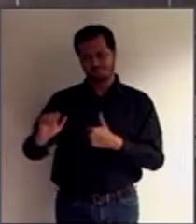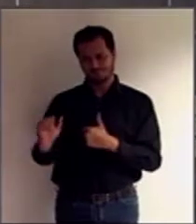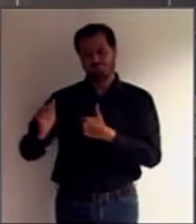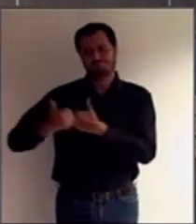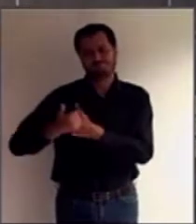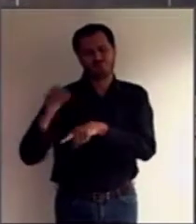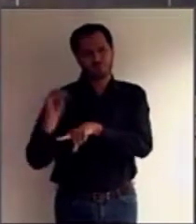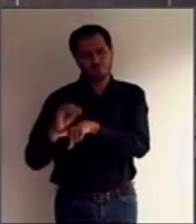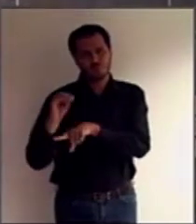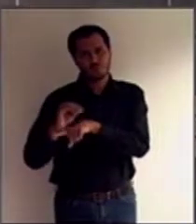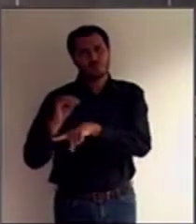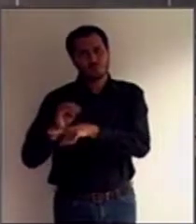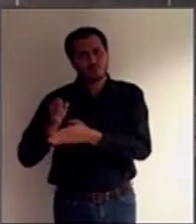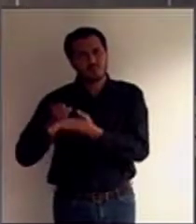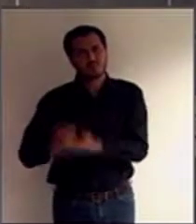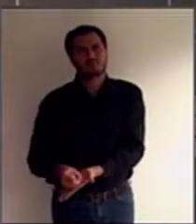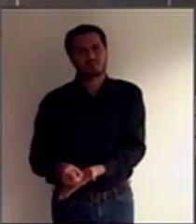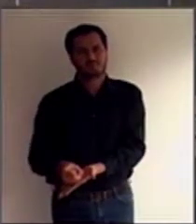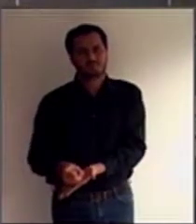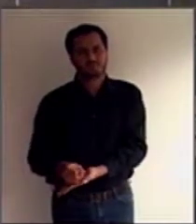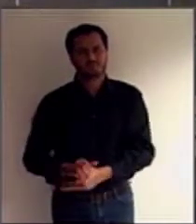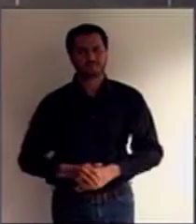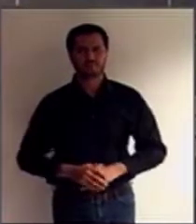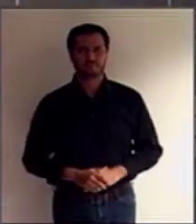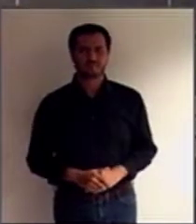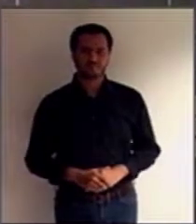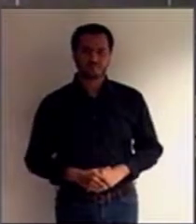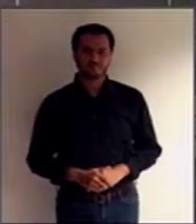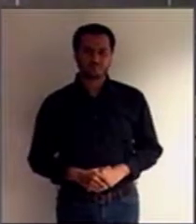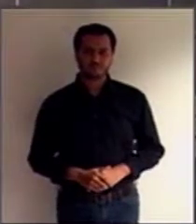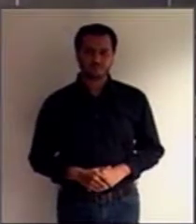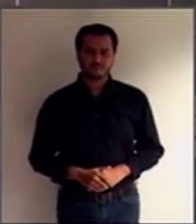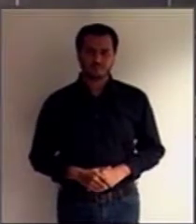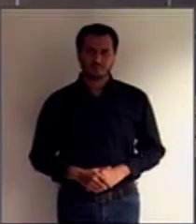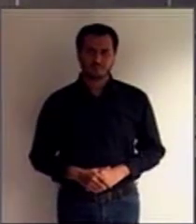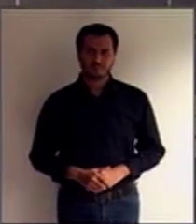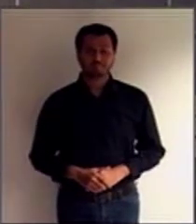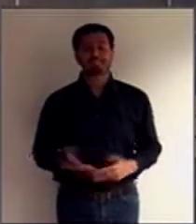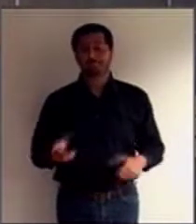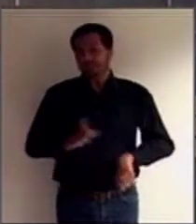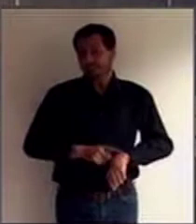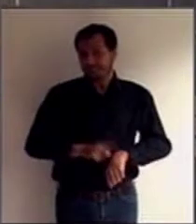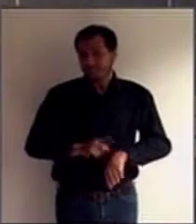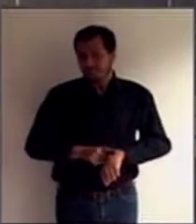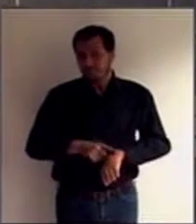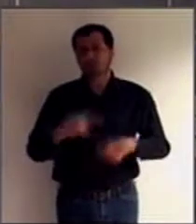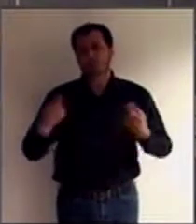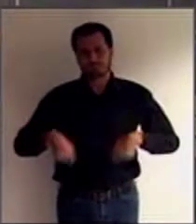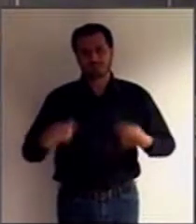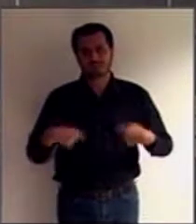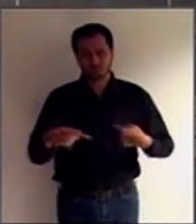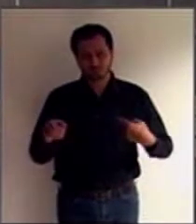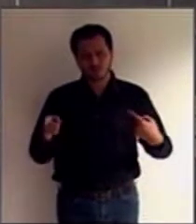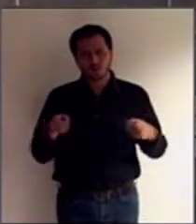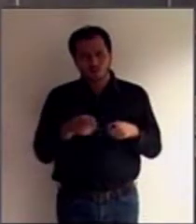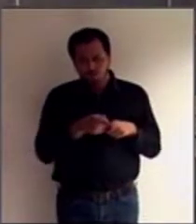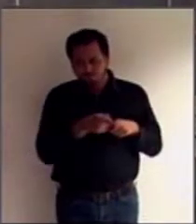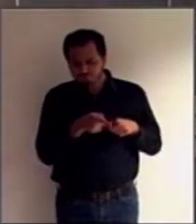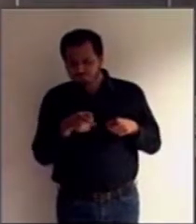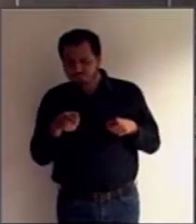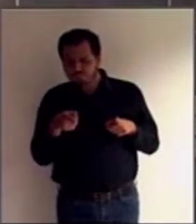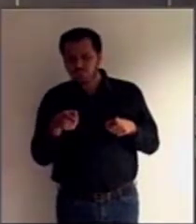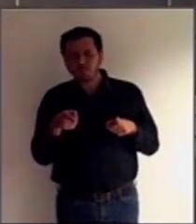curador. O mais? O período mais curto possível, exatamente diante dessa